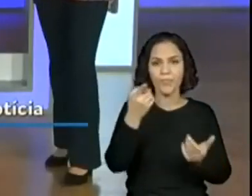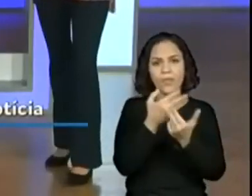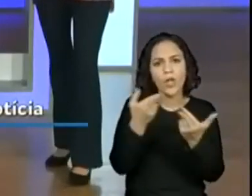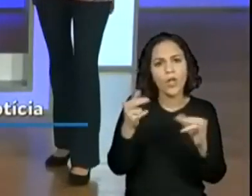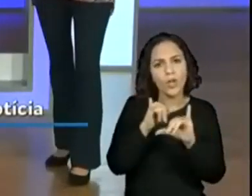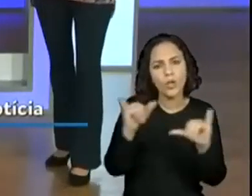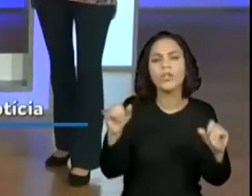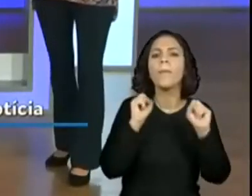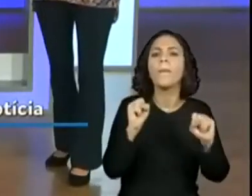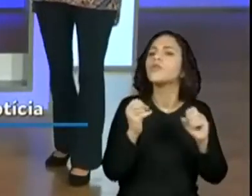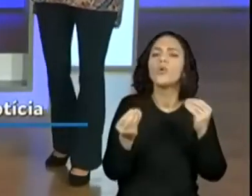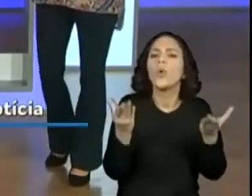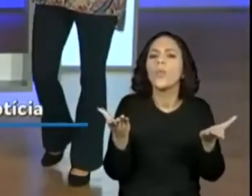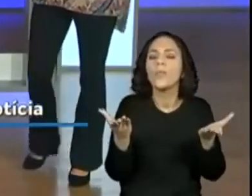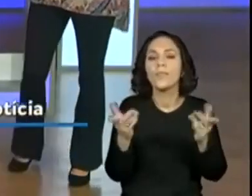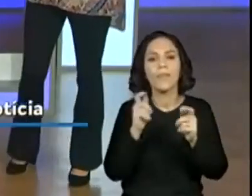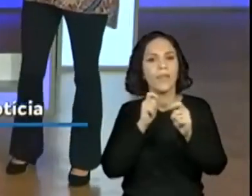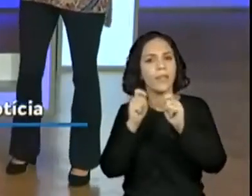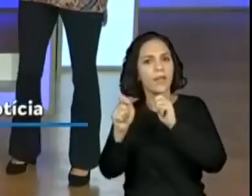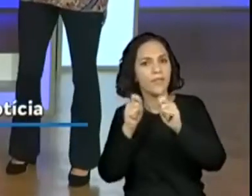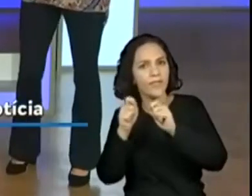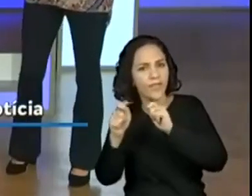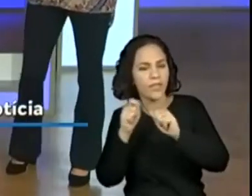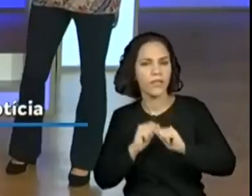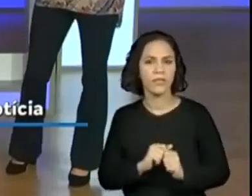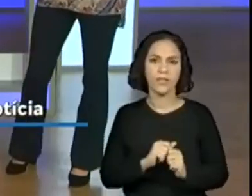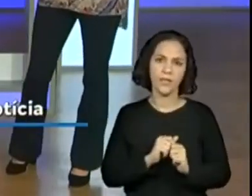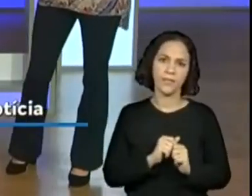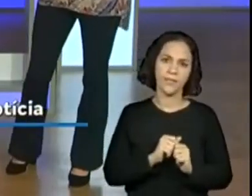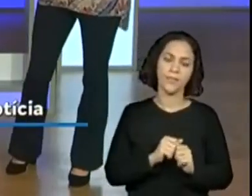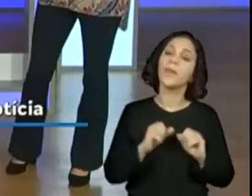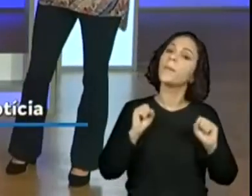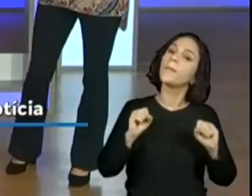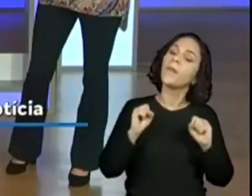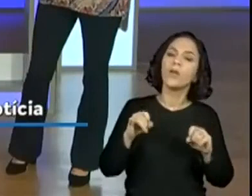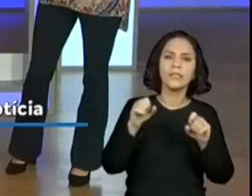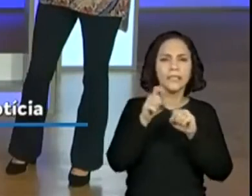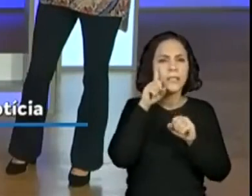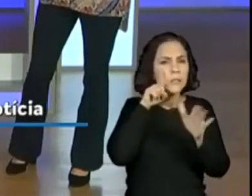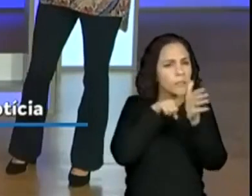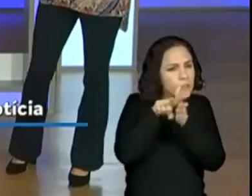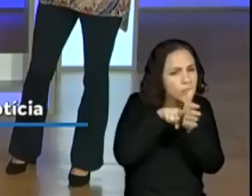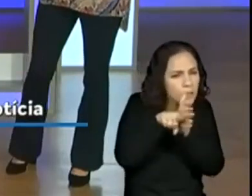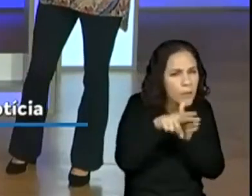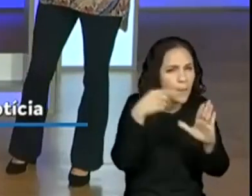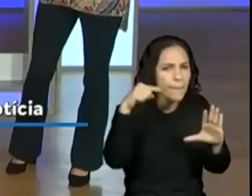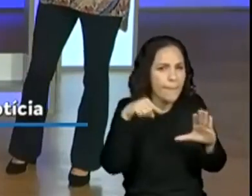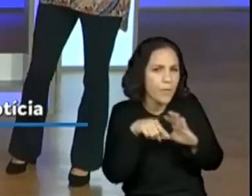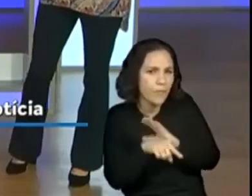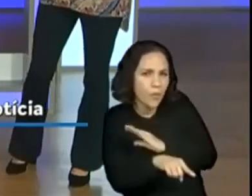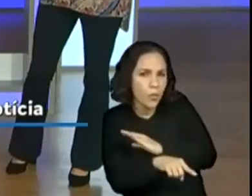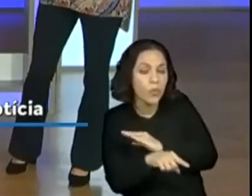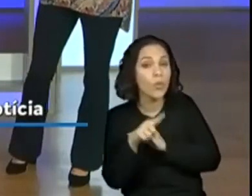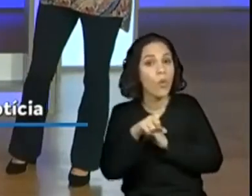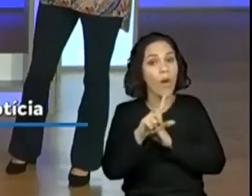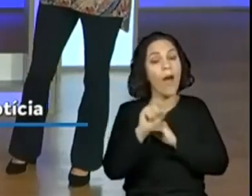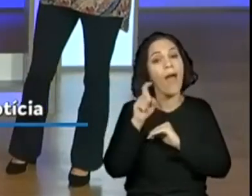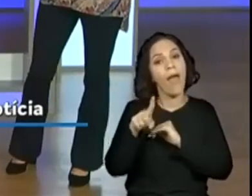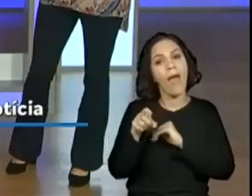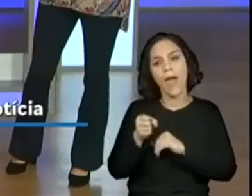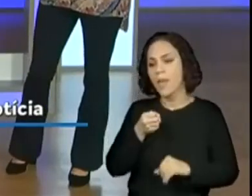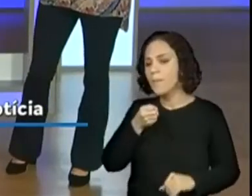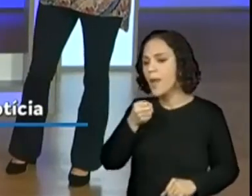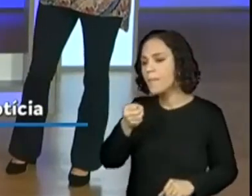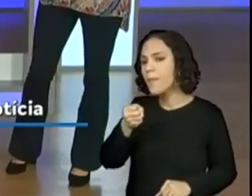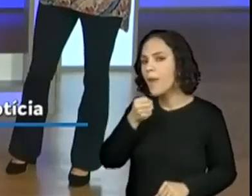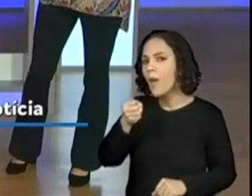entrevistas. Se é uma notícia que foi mais investigada, mais aprofundada, uma reportagem, porque ela se torna